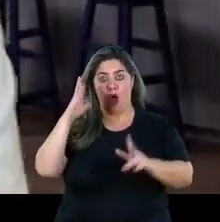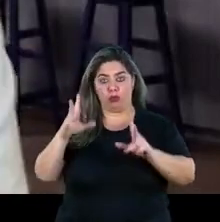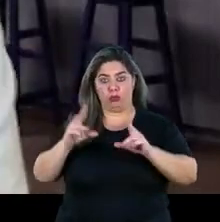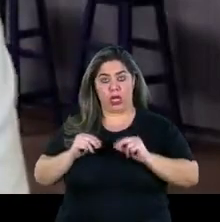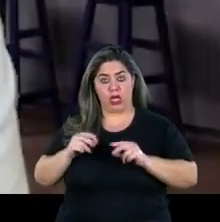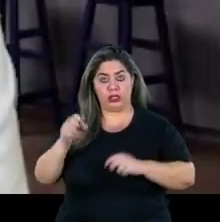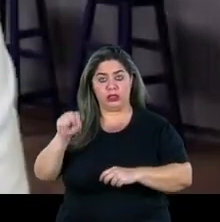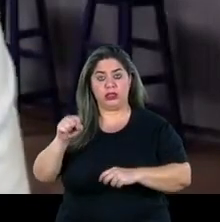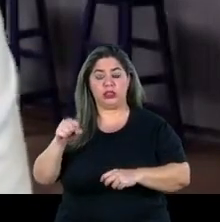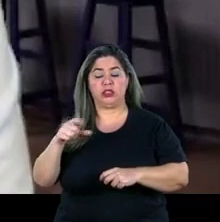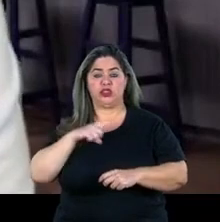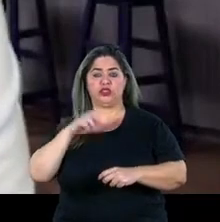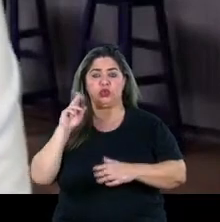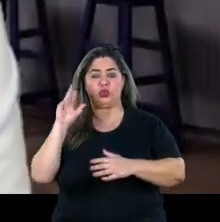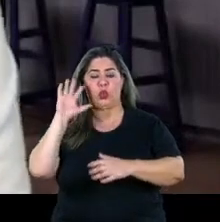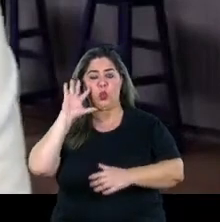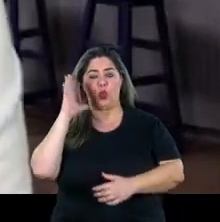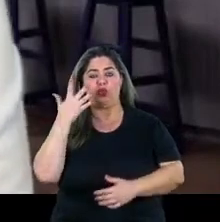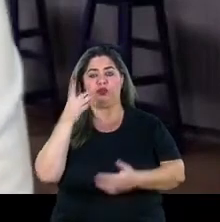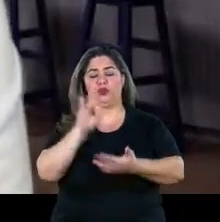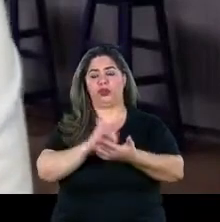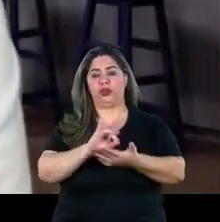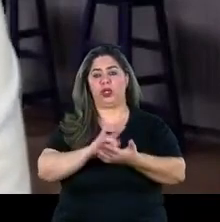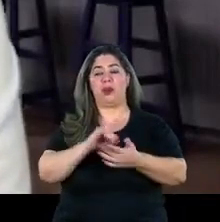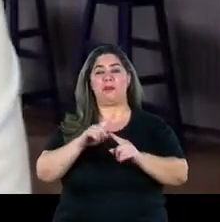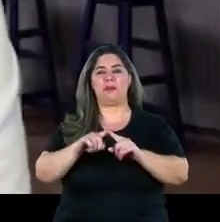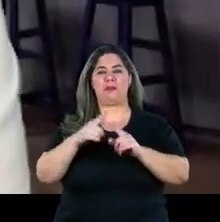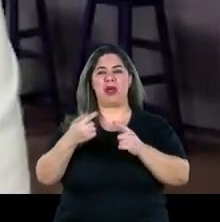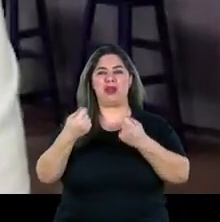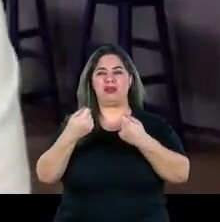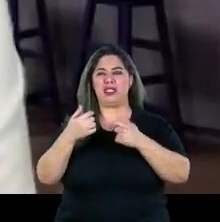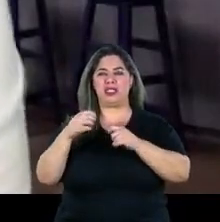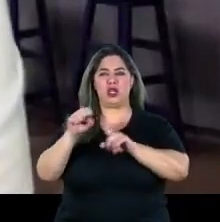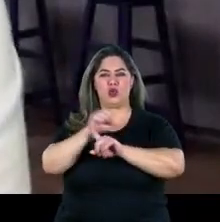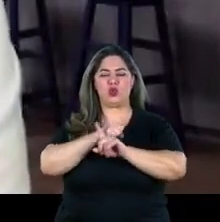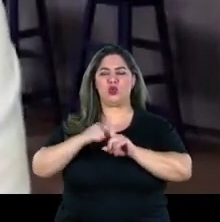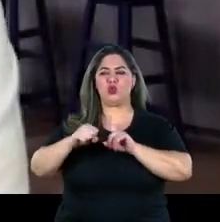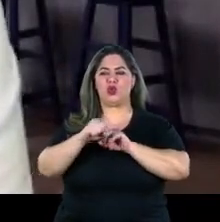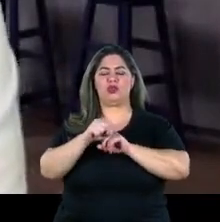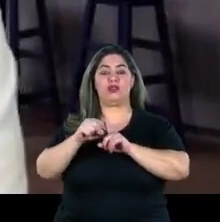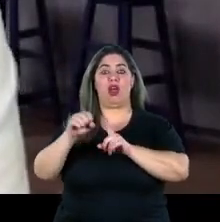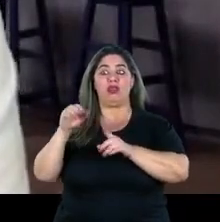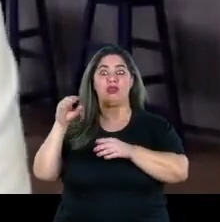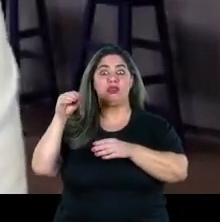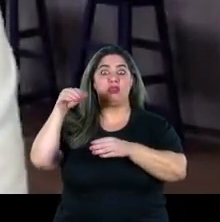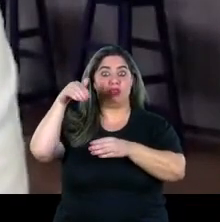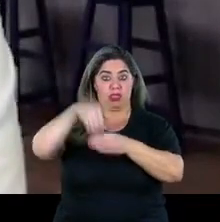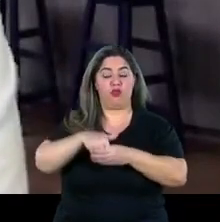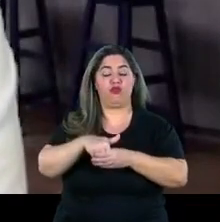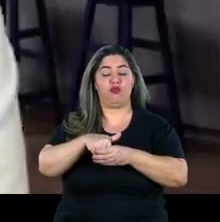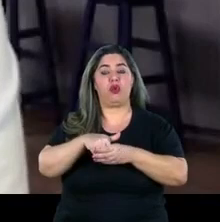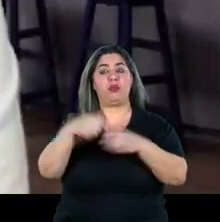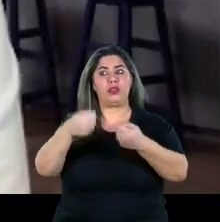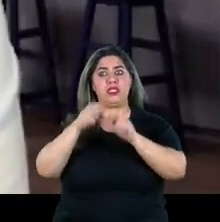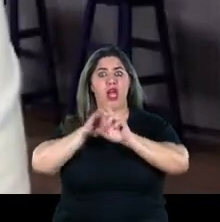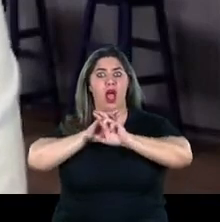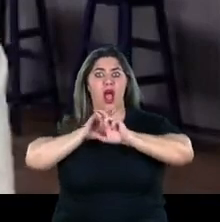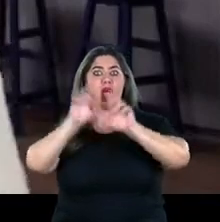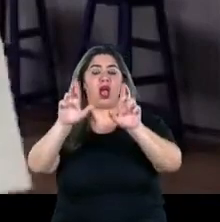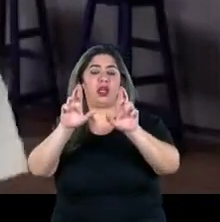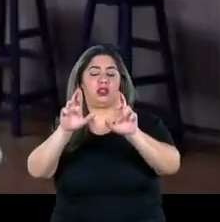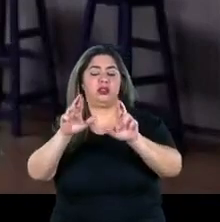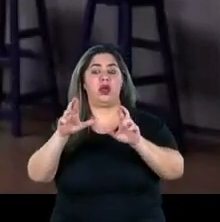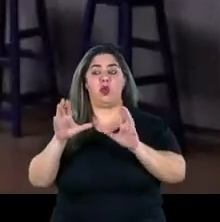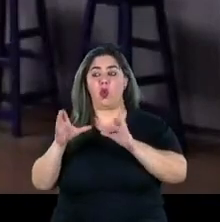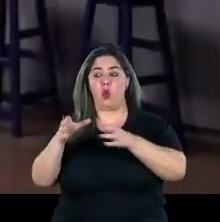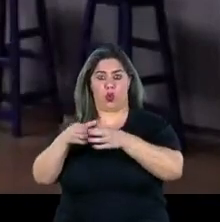deveria já ter sido feito mas a gente precisa dar uma resposta como sociedade nas urnas mostrar pra pra esse grupo que